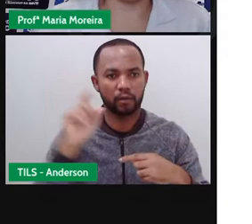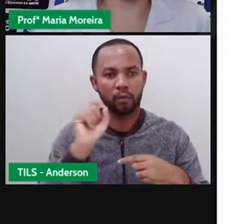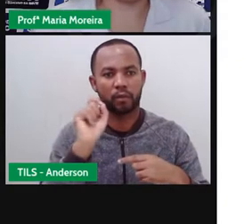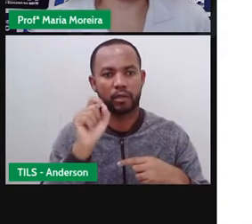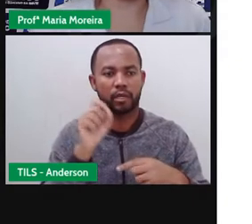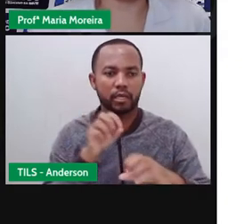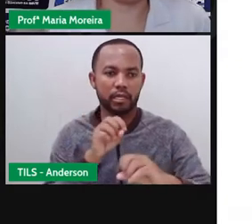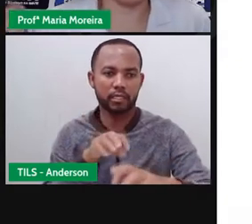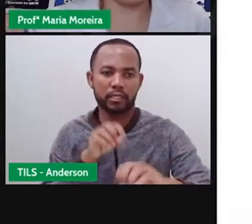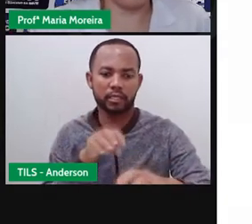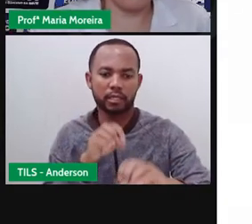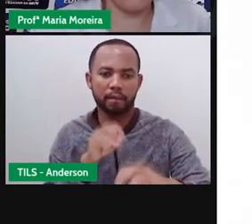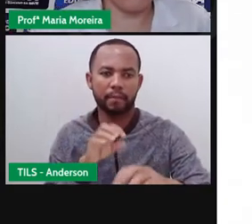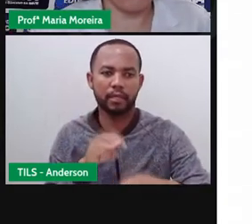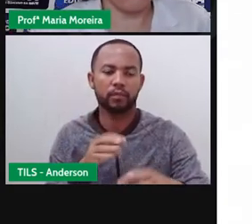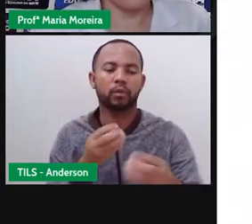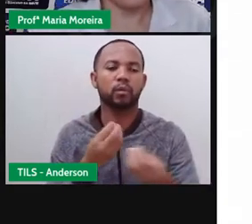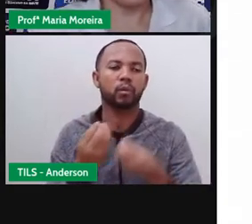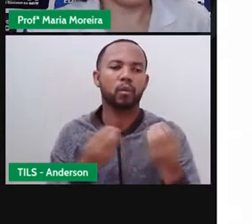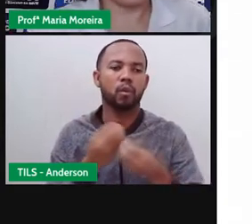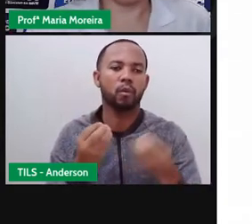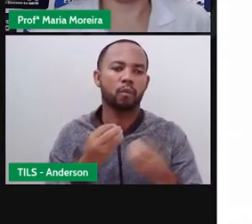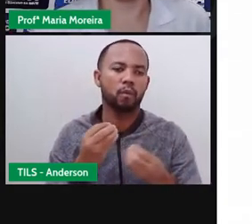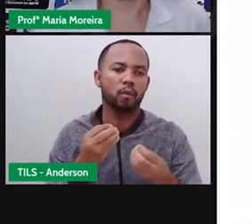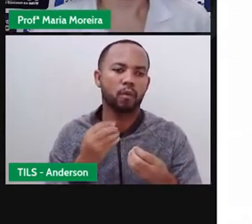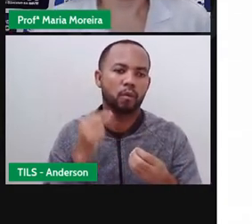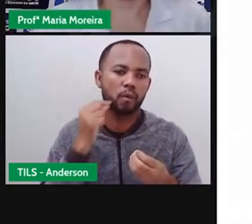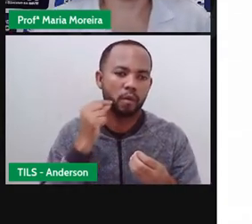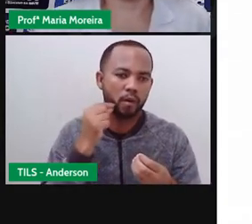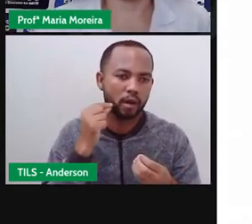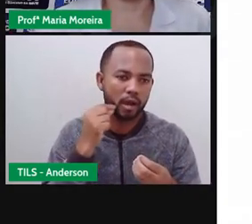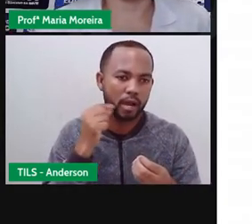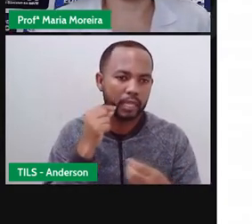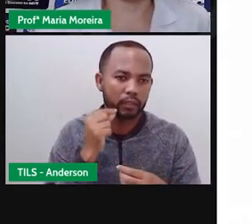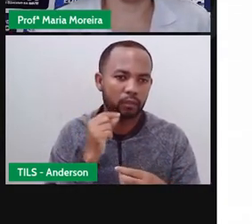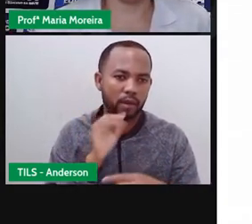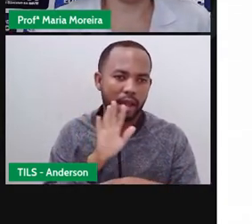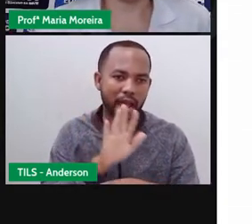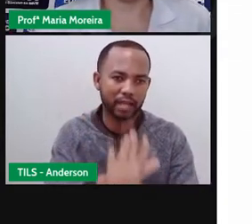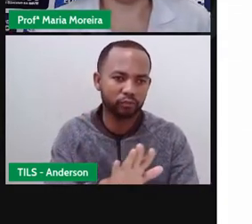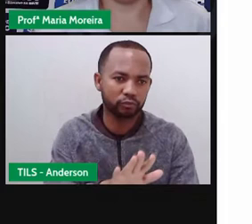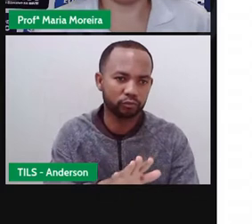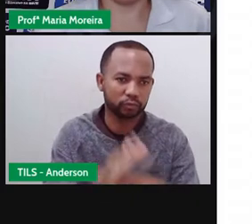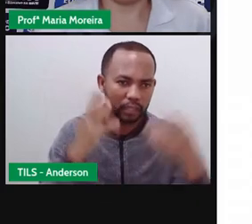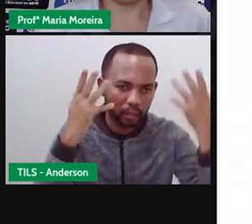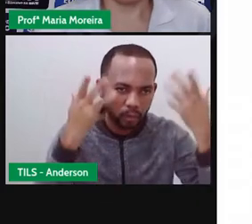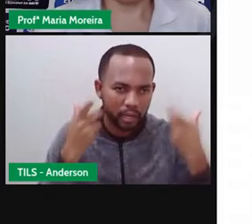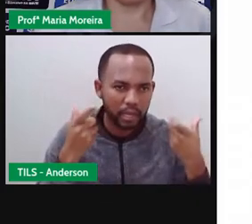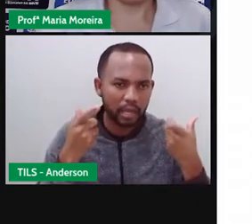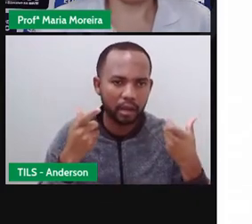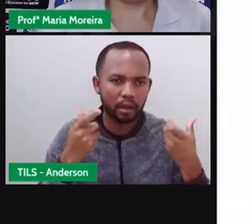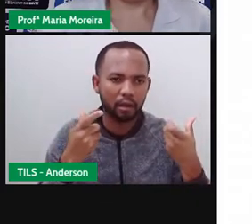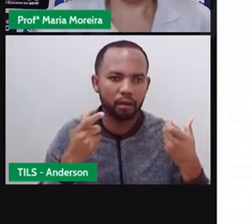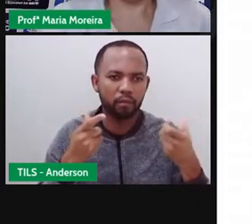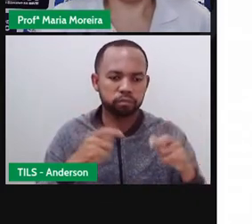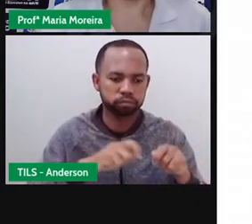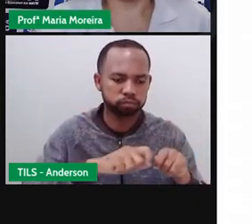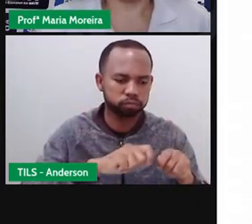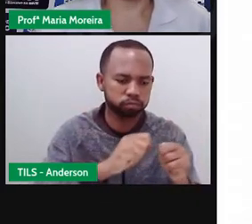que é quando o ratinho vai lá e rói a corda e acaba o quê? Libertando o leão. Bom,